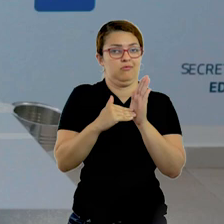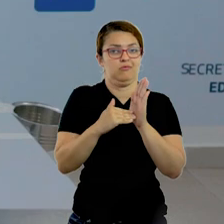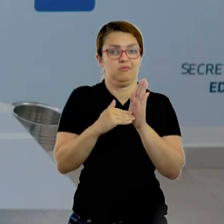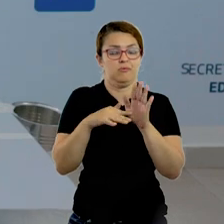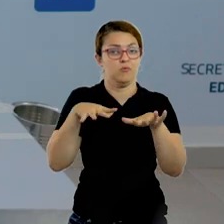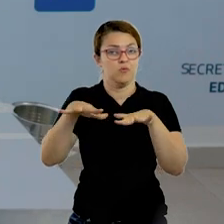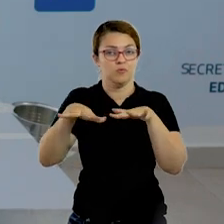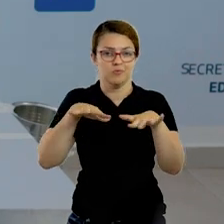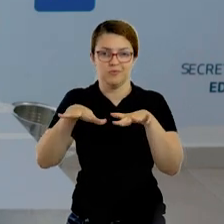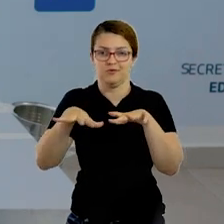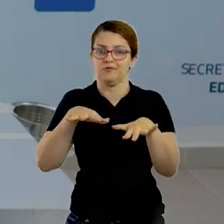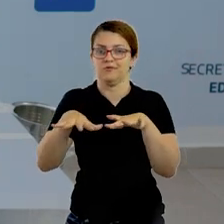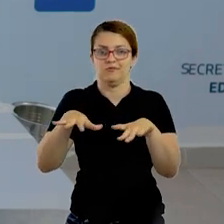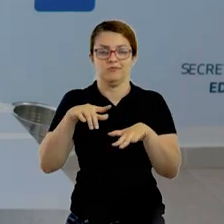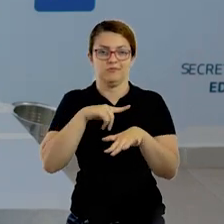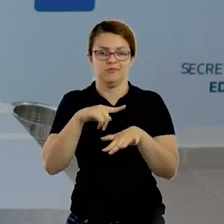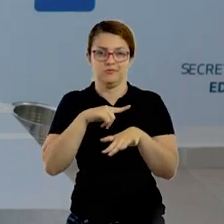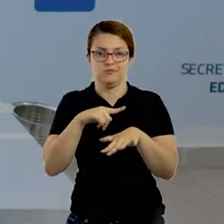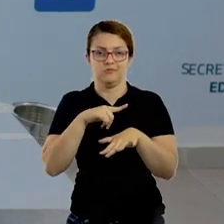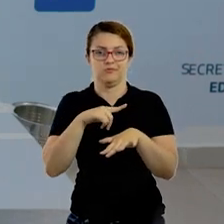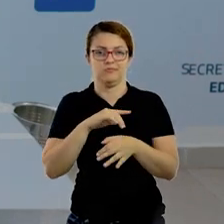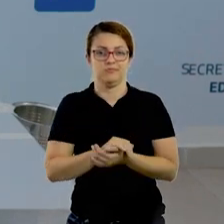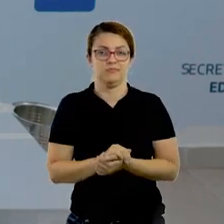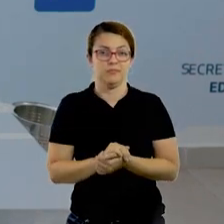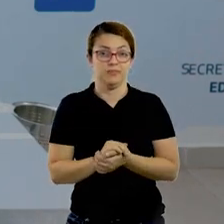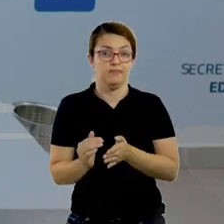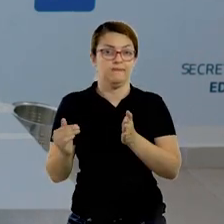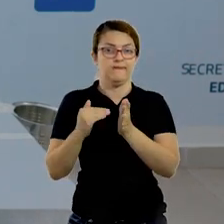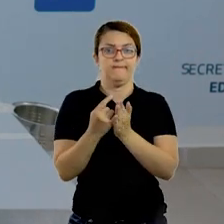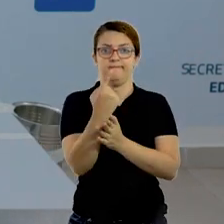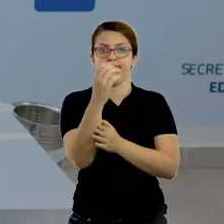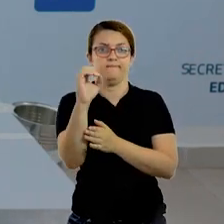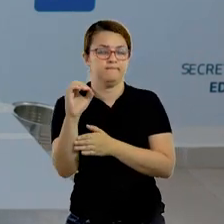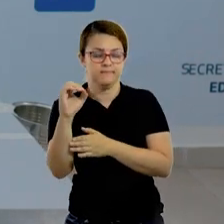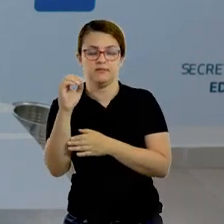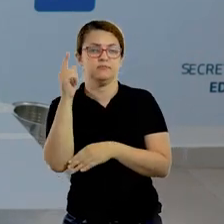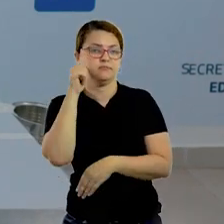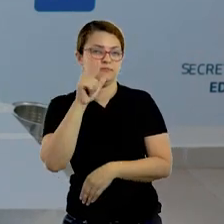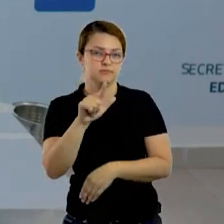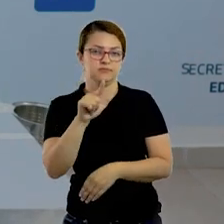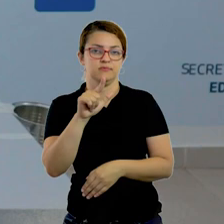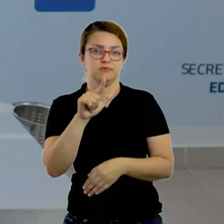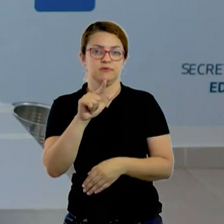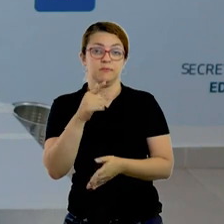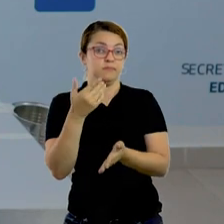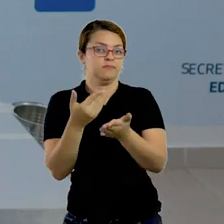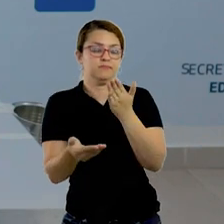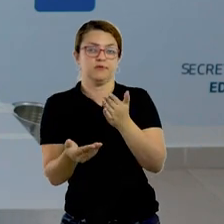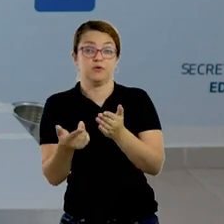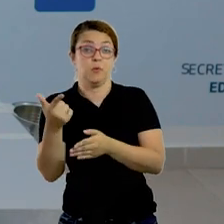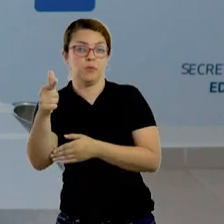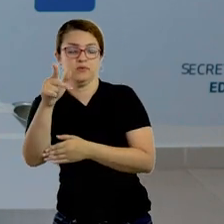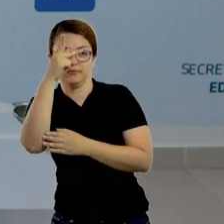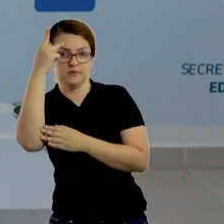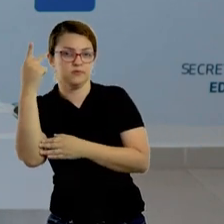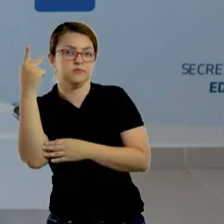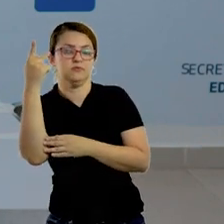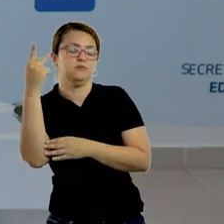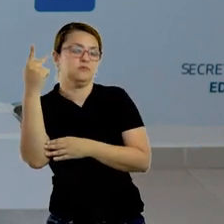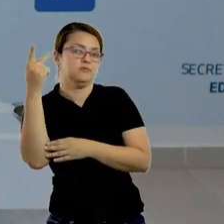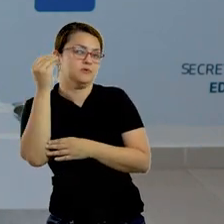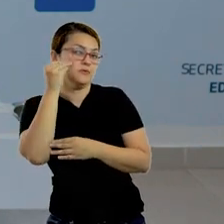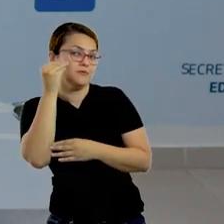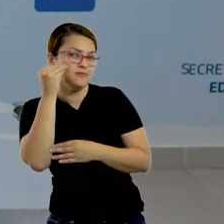passes antes de fazer o gol. Você pode determinar que ele tem que dar no máximo dez passes para fazer o gol, senão ele perde a vez e é a vez